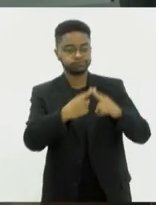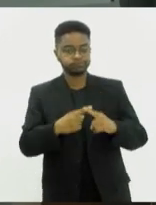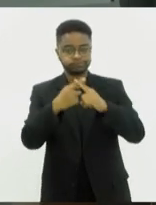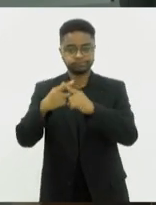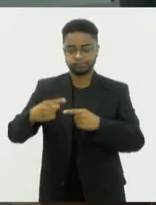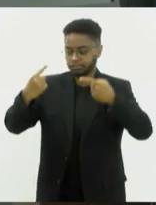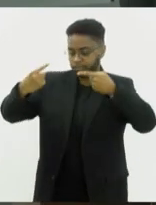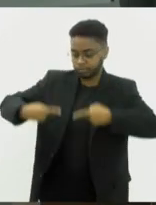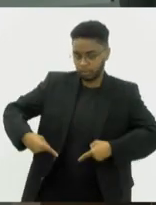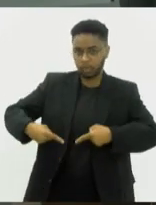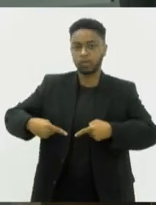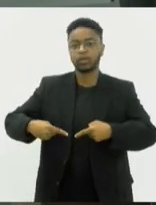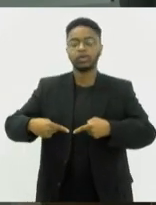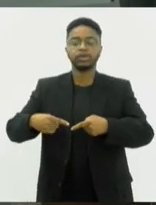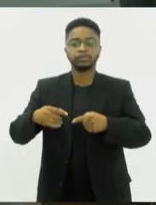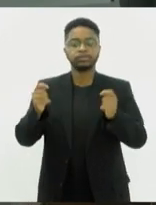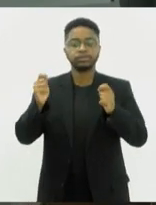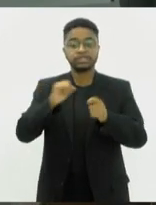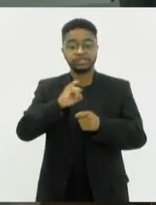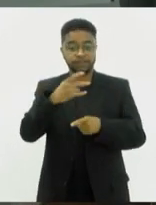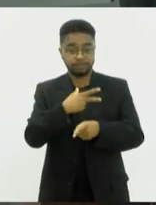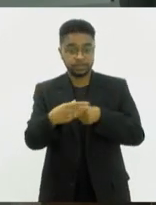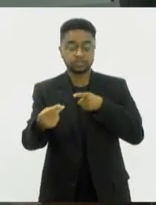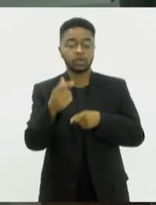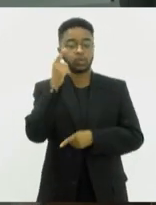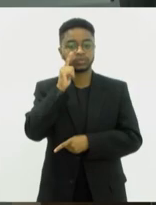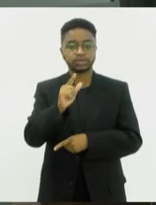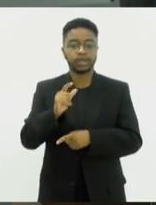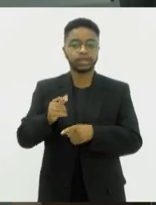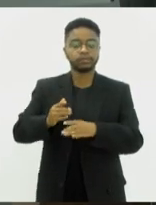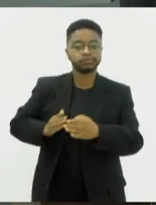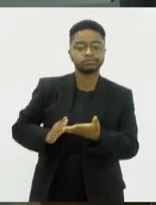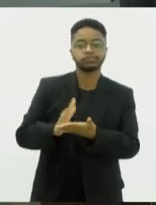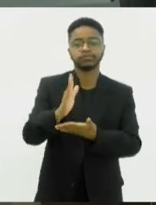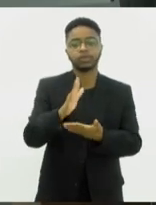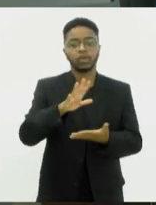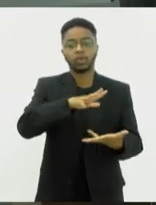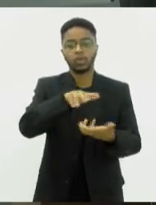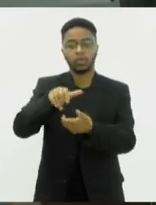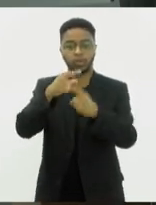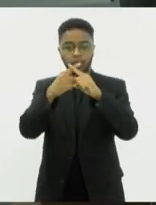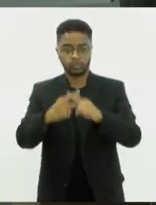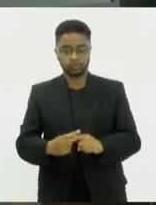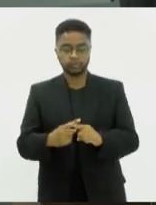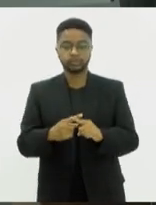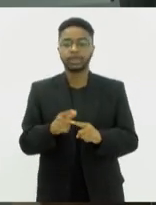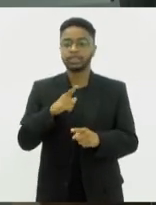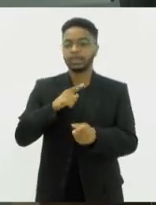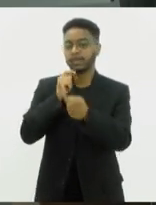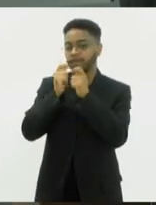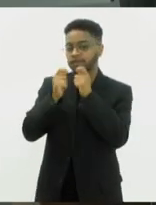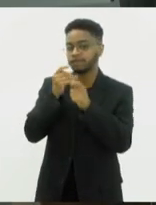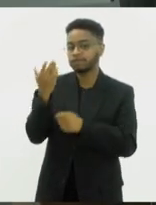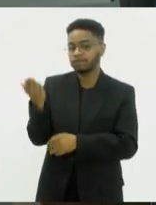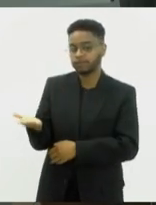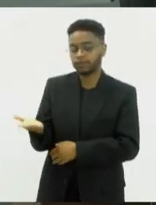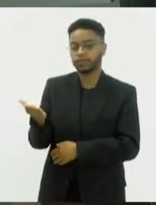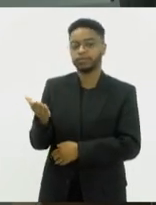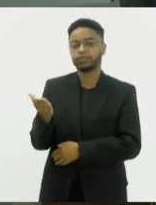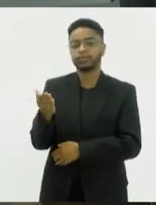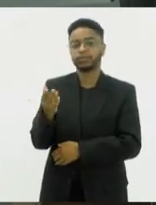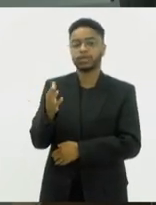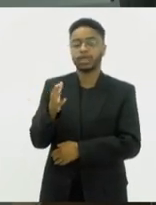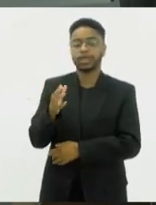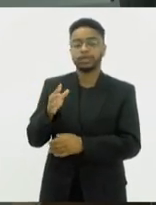válidas para o ranking mundial profissional. Quem tem as informações sobre esse torneio é o repórter Paulo Vítor Viviani,